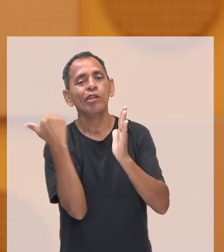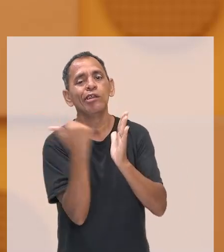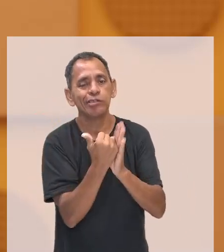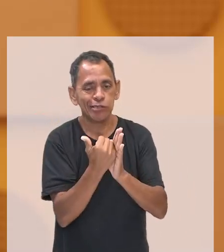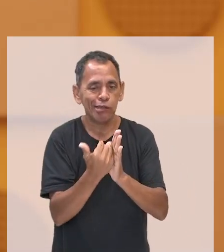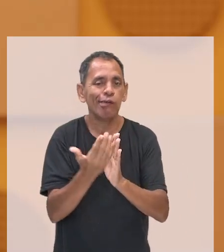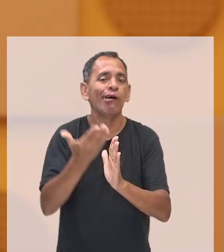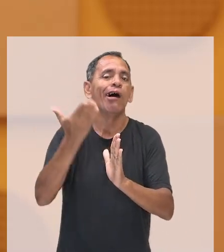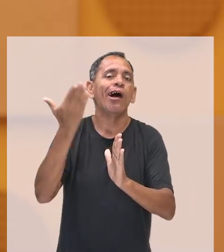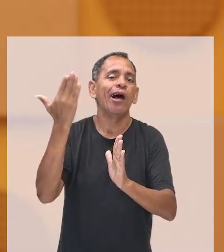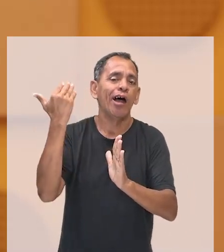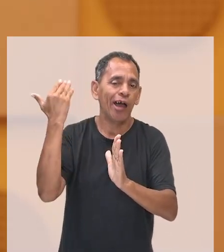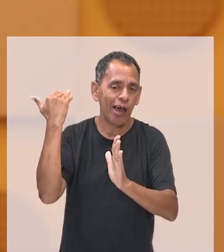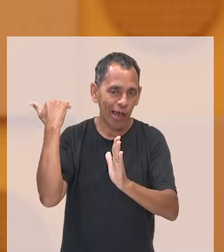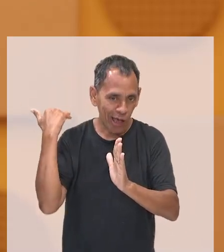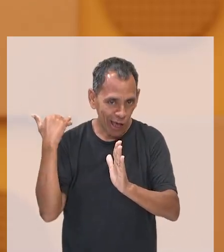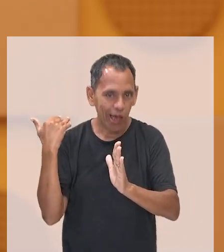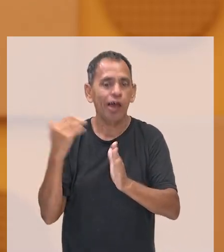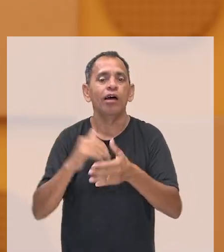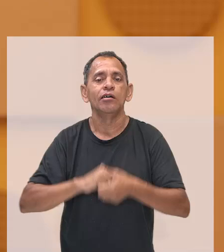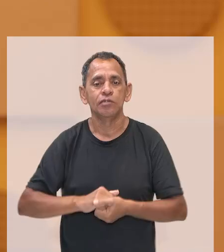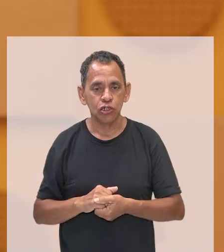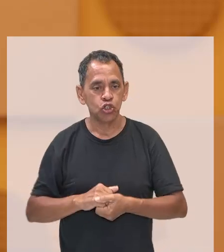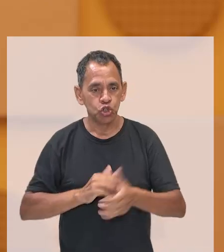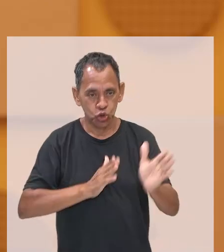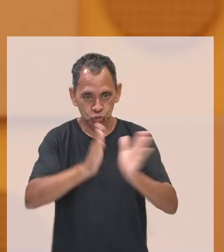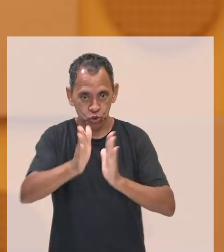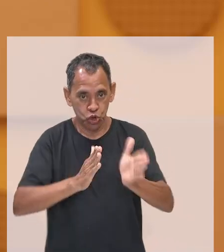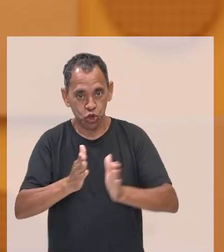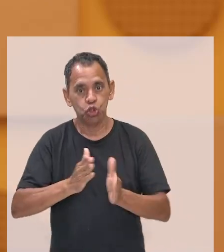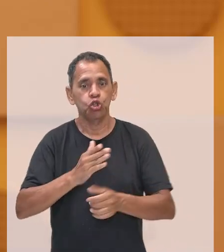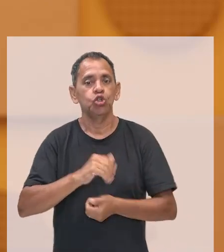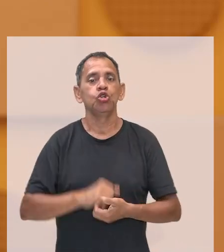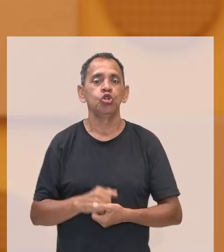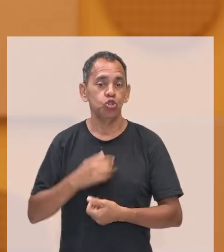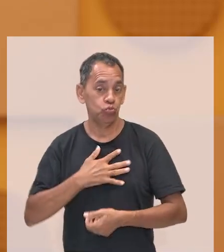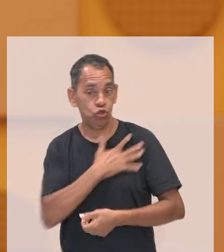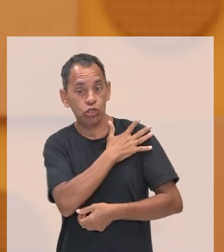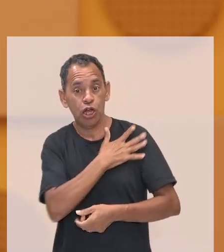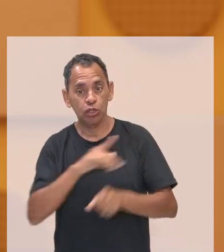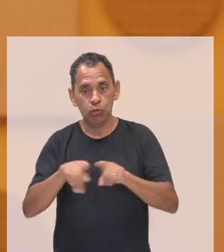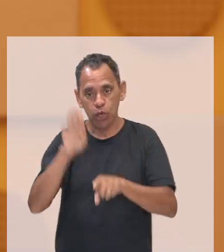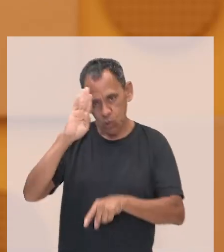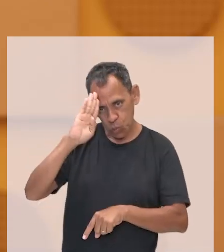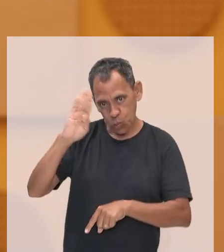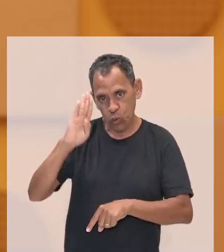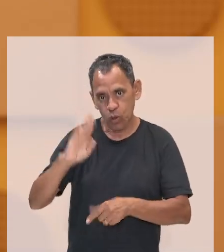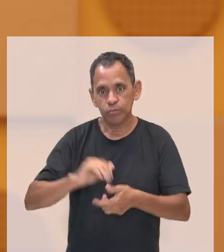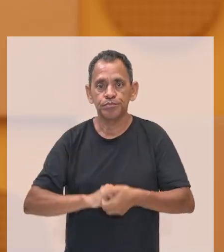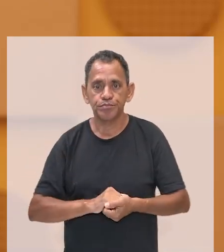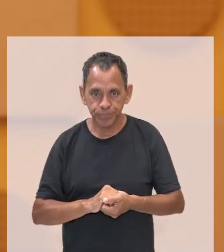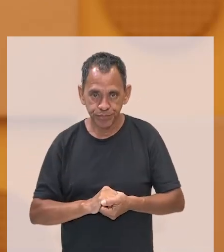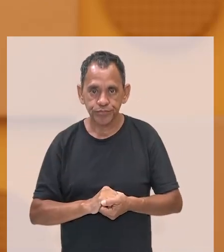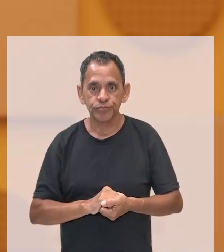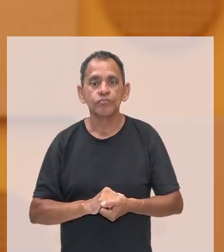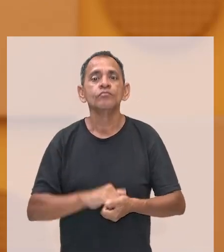ritos lá do regime militar, que era através do colégio eleitoral, do chamado colégio eleitoral. Ou seja, a eleição não seria